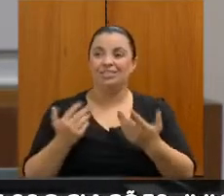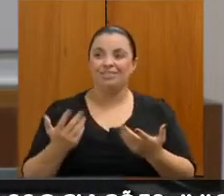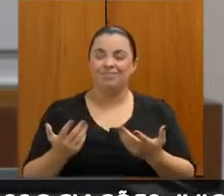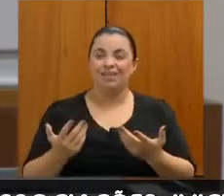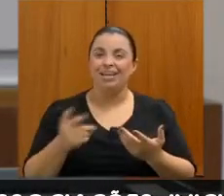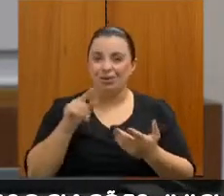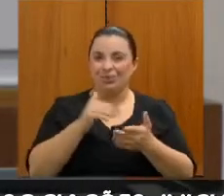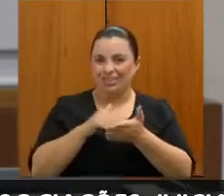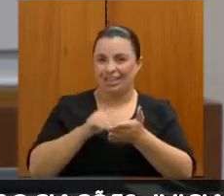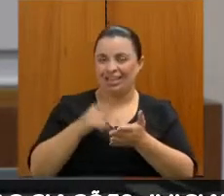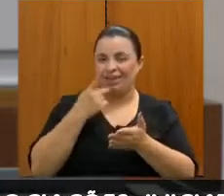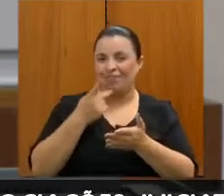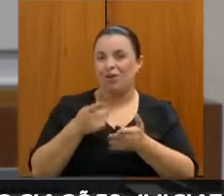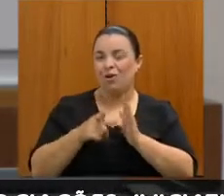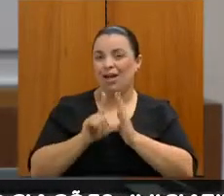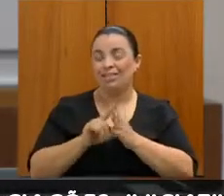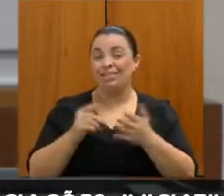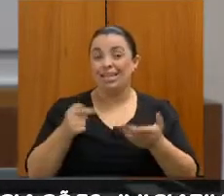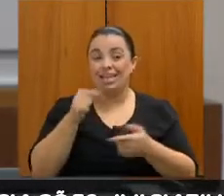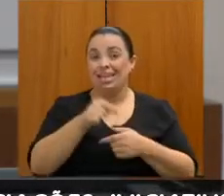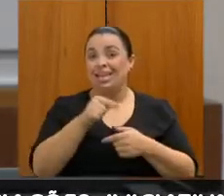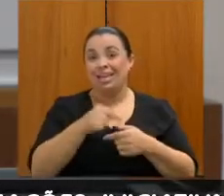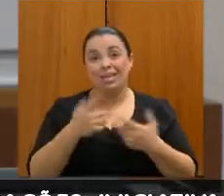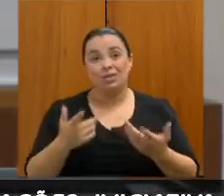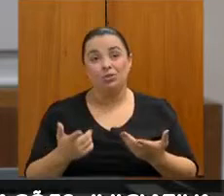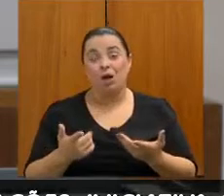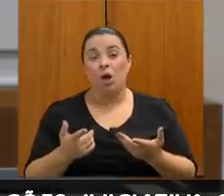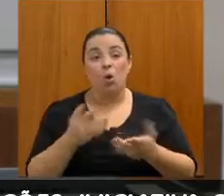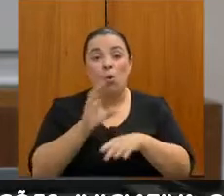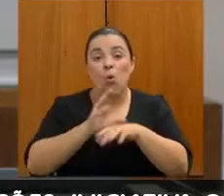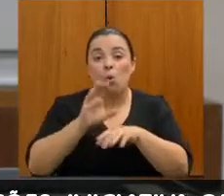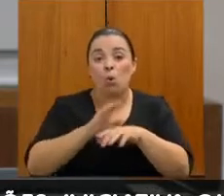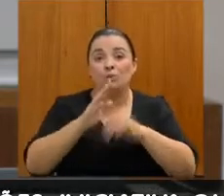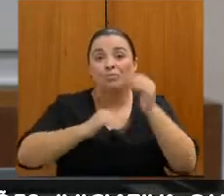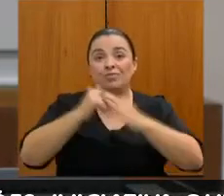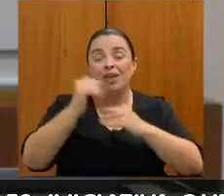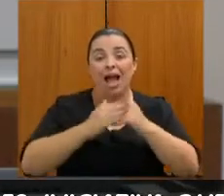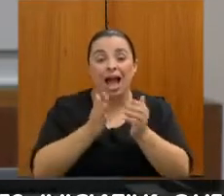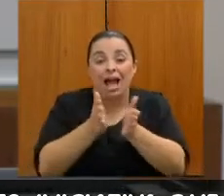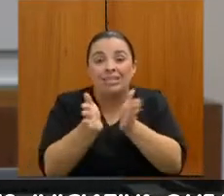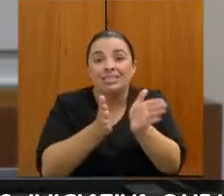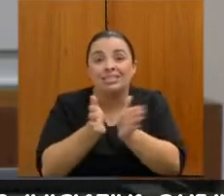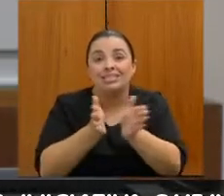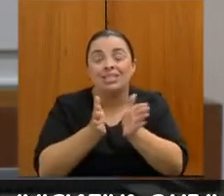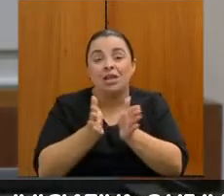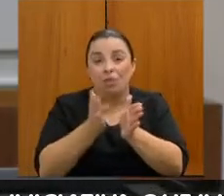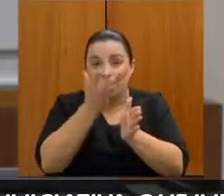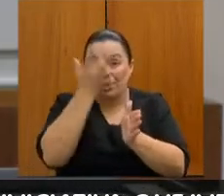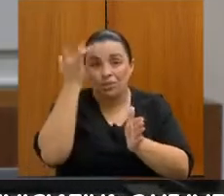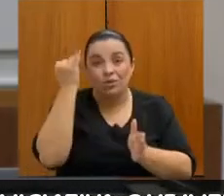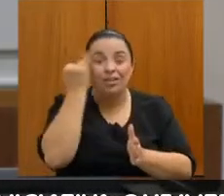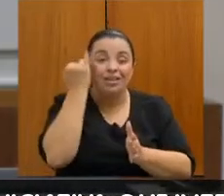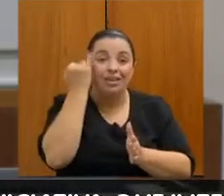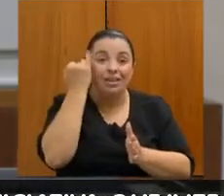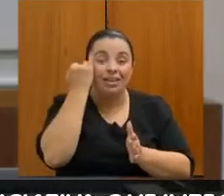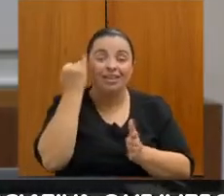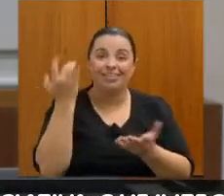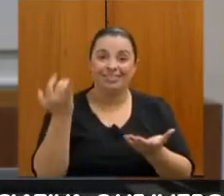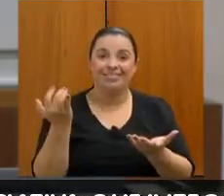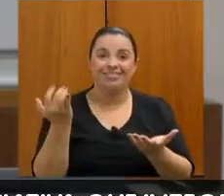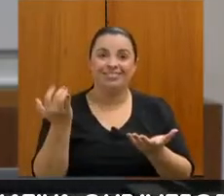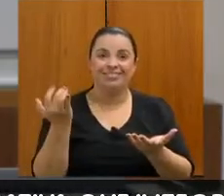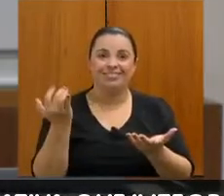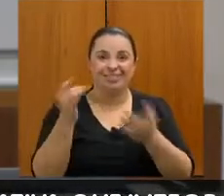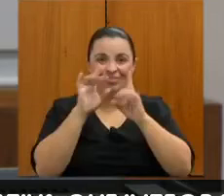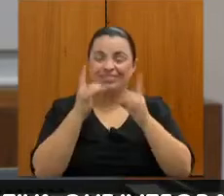também a cursos profissionalizantes acessíveis à pessoa com deficiência intelectual múltipla, que precisa de mecanismos e metodologias